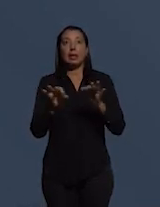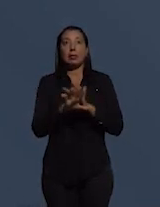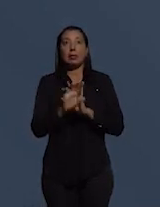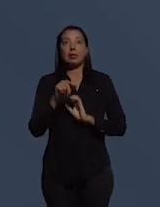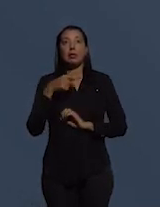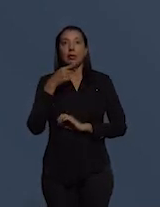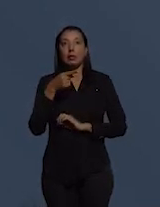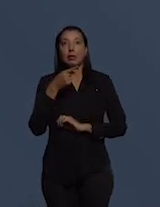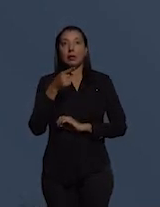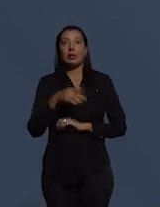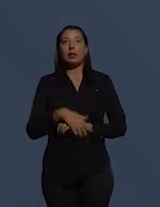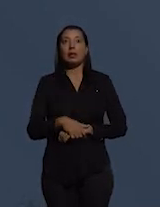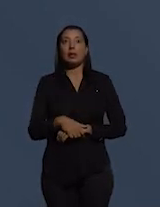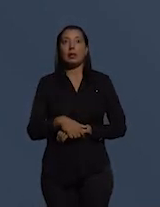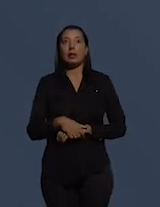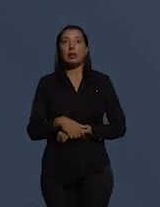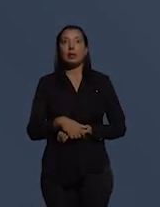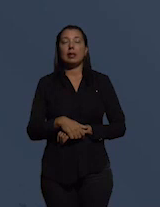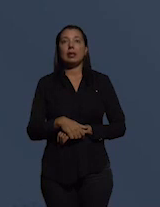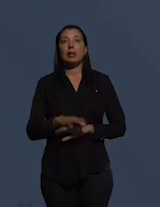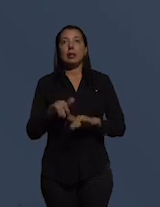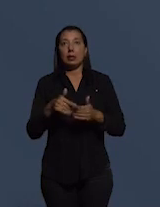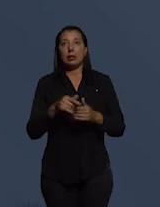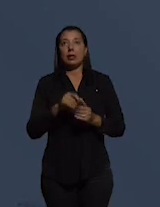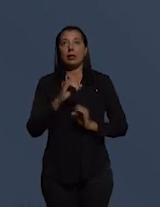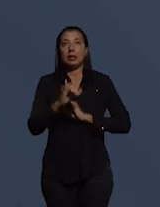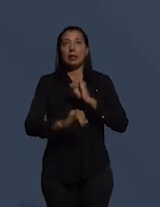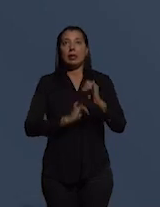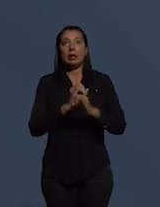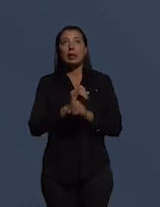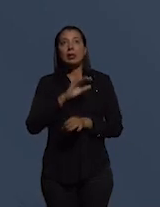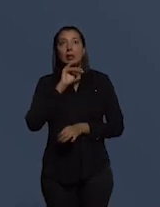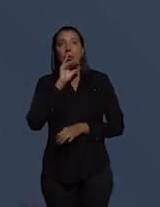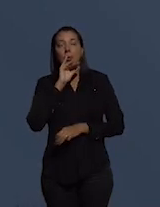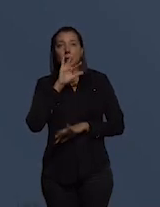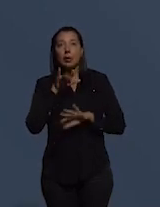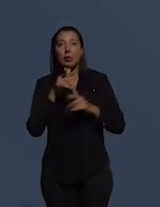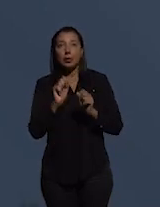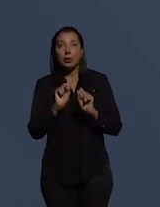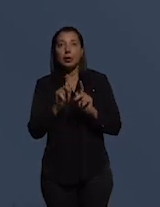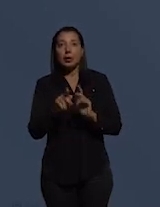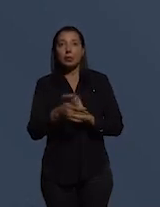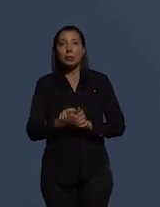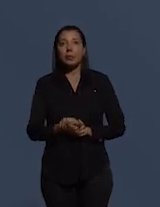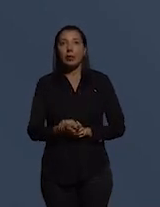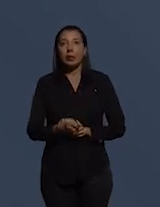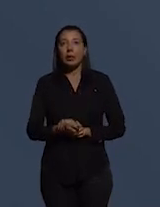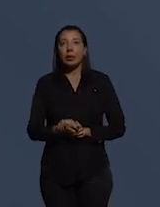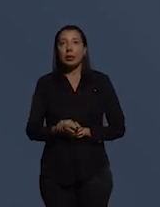sua fala, que você tinha caído antes, a internet não estava boa, então, para as suas conclusões.